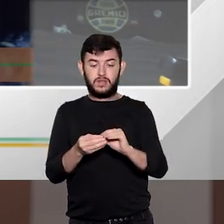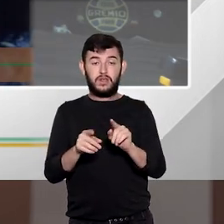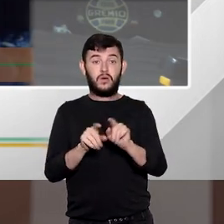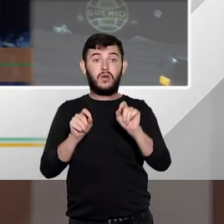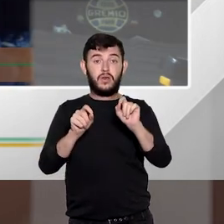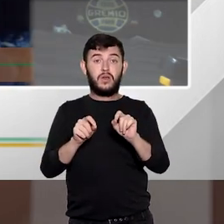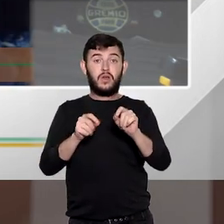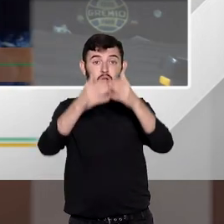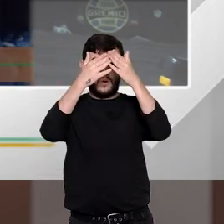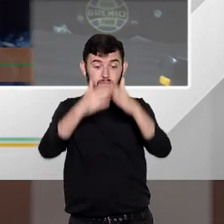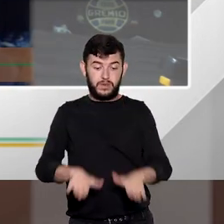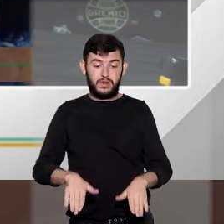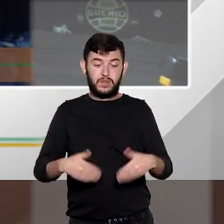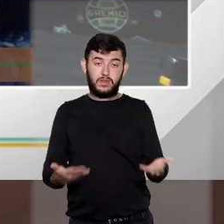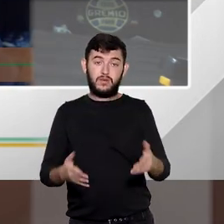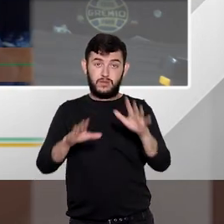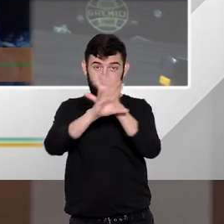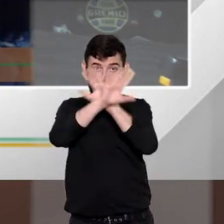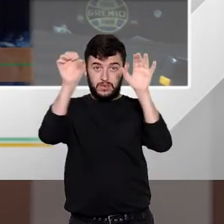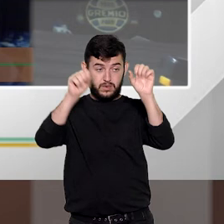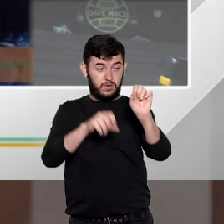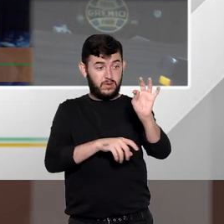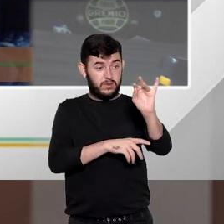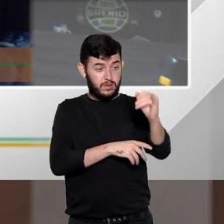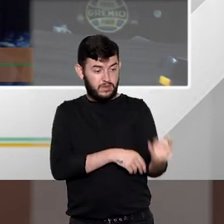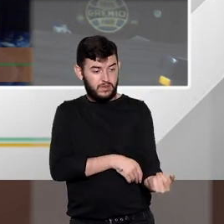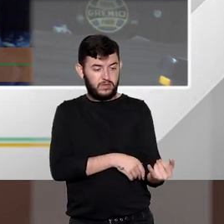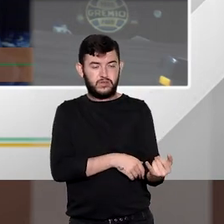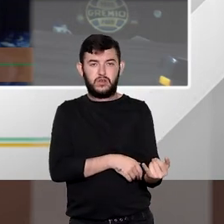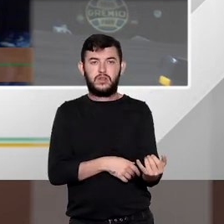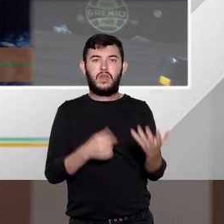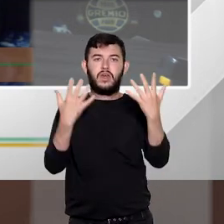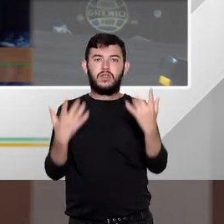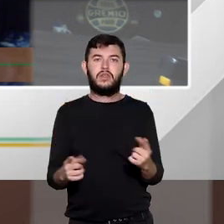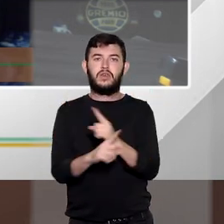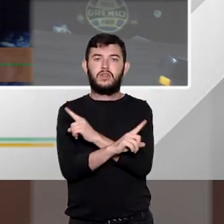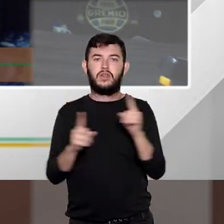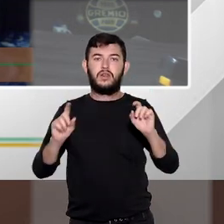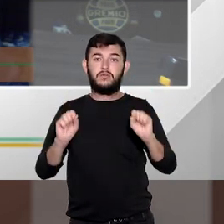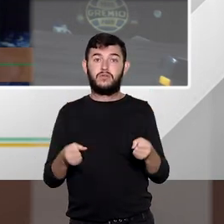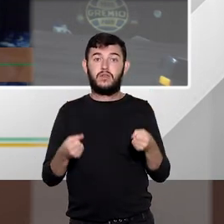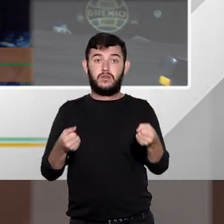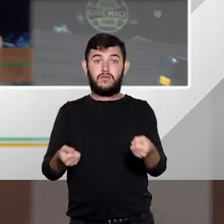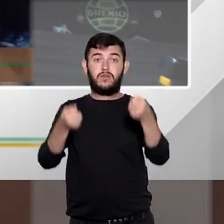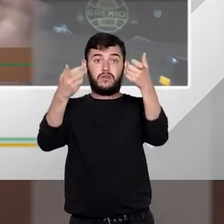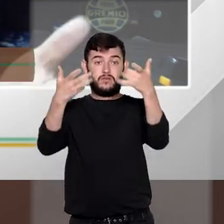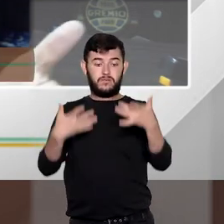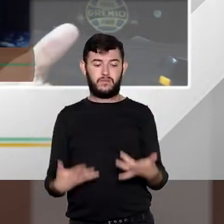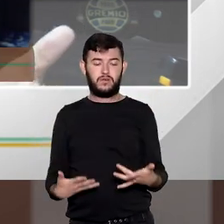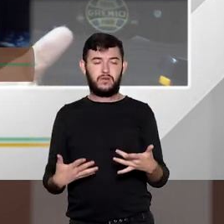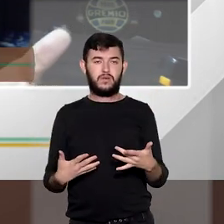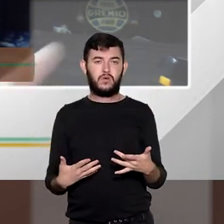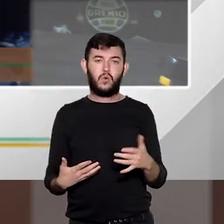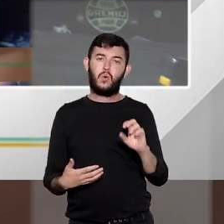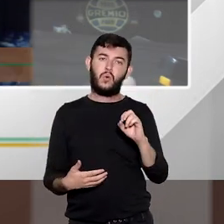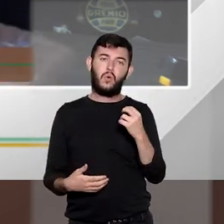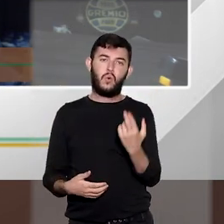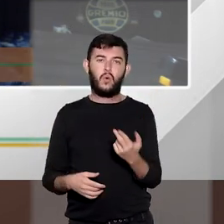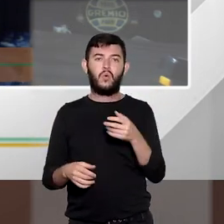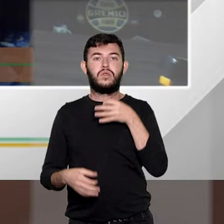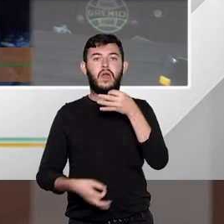acaba acaba não acolhendo os argumentos da defesa não acolhendo os